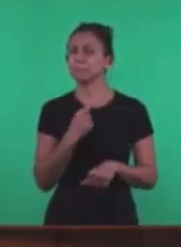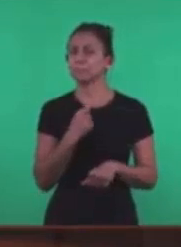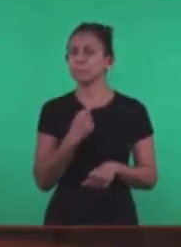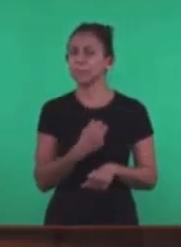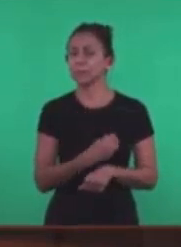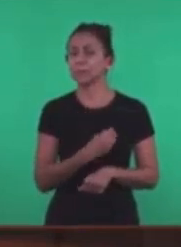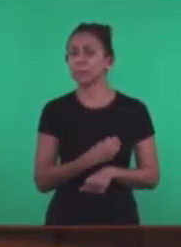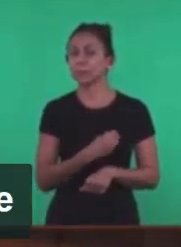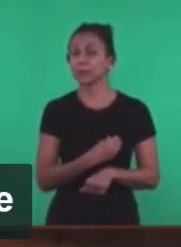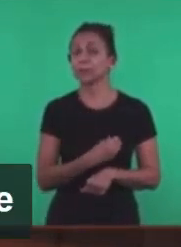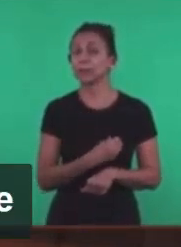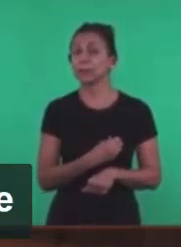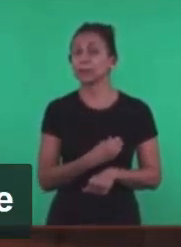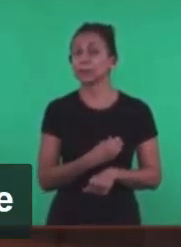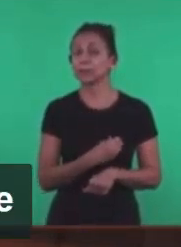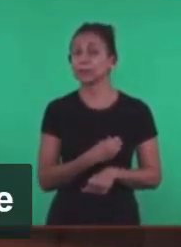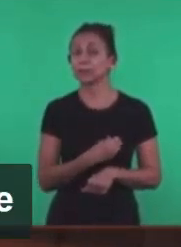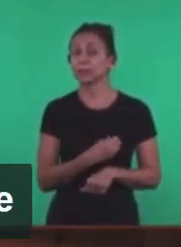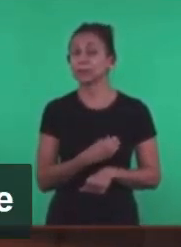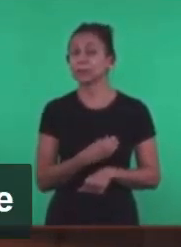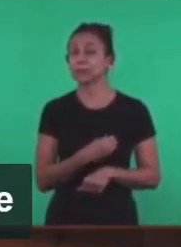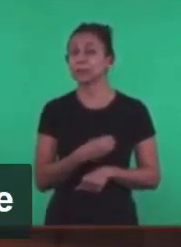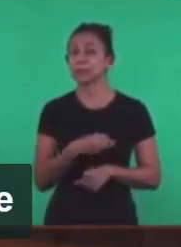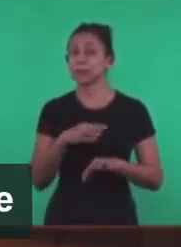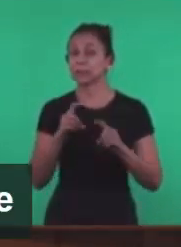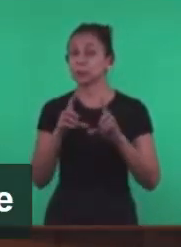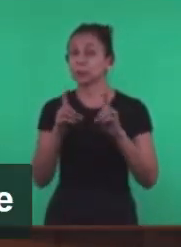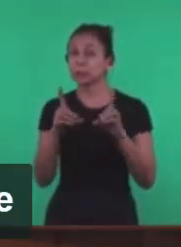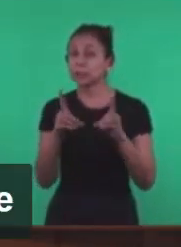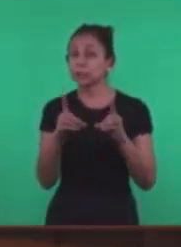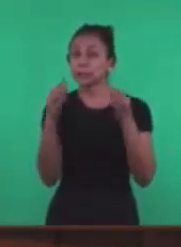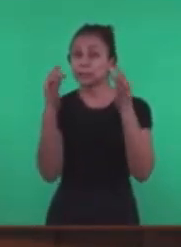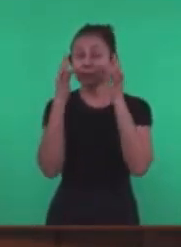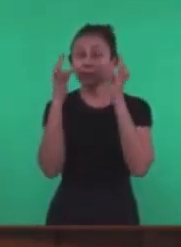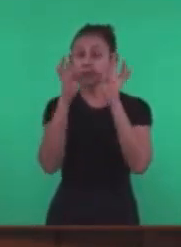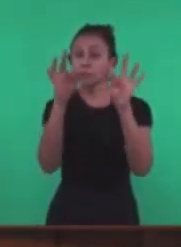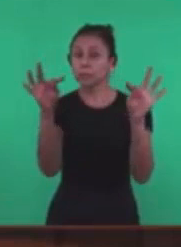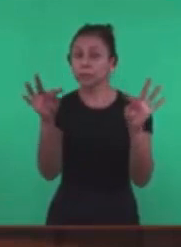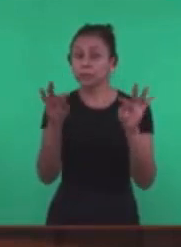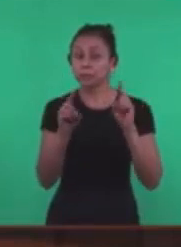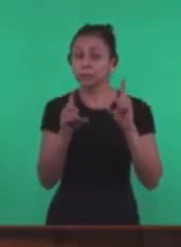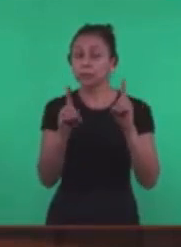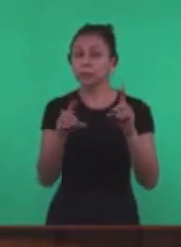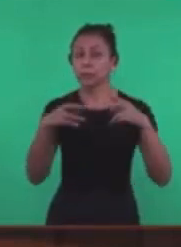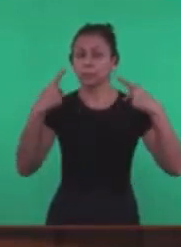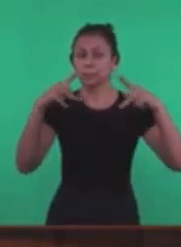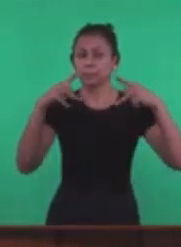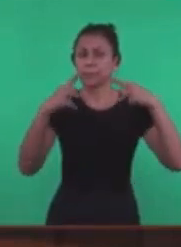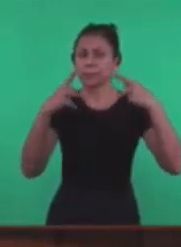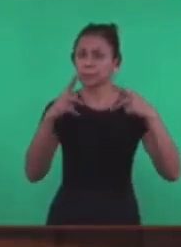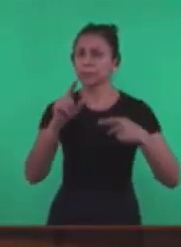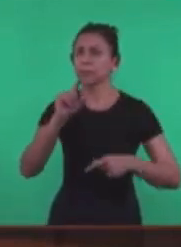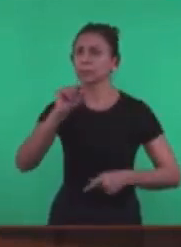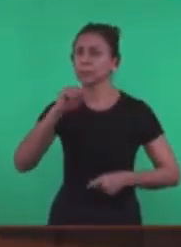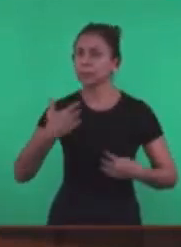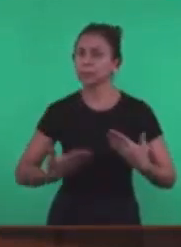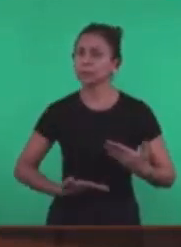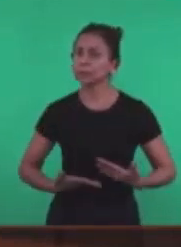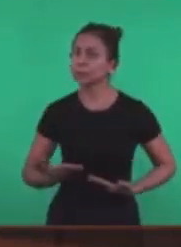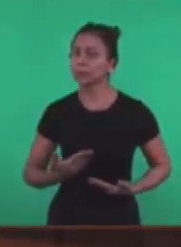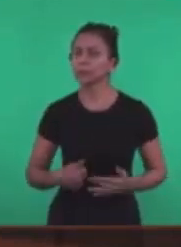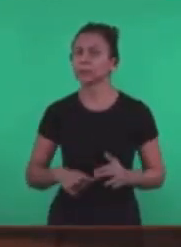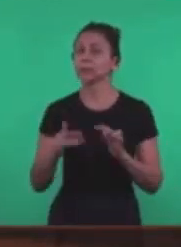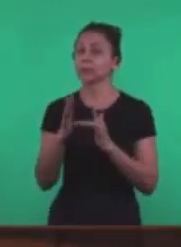Ela Exatamente A doutrina Que ela pregou O que ela estava pregando Ela estava dizendo Que Jesus